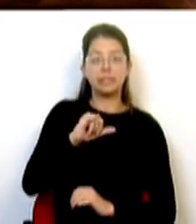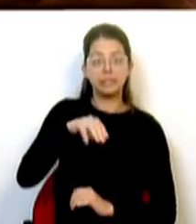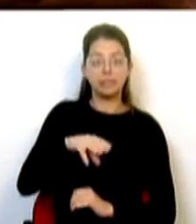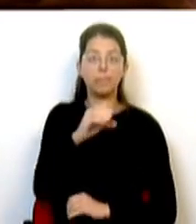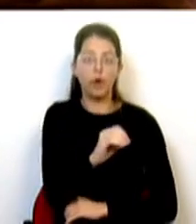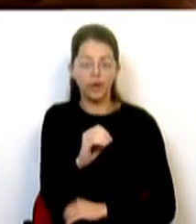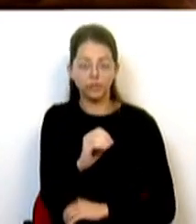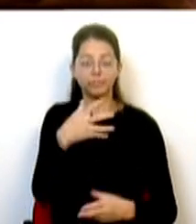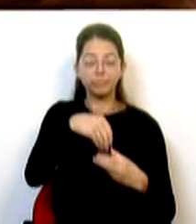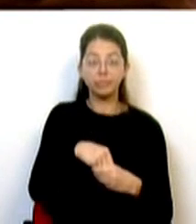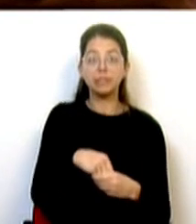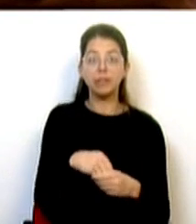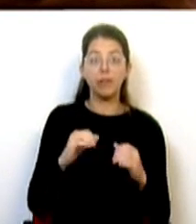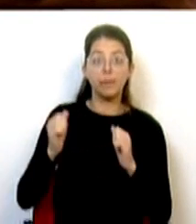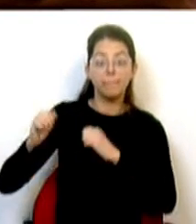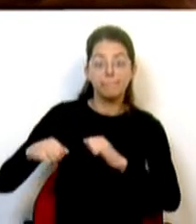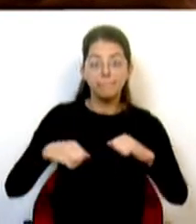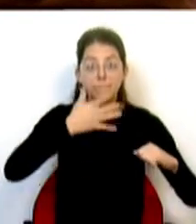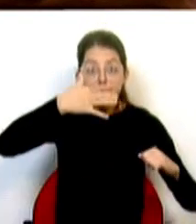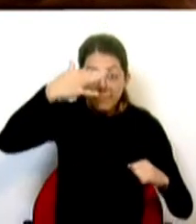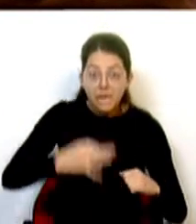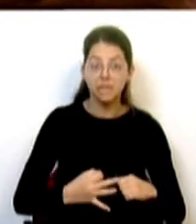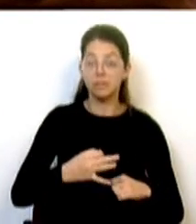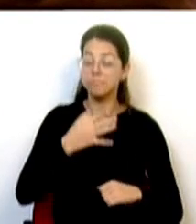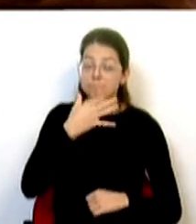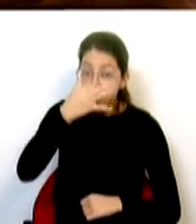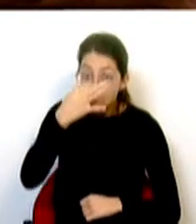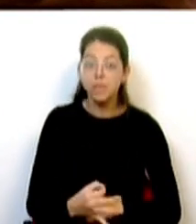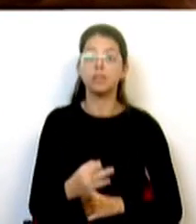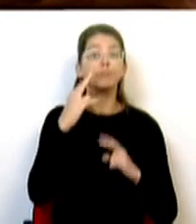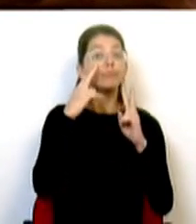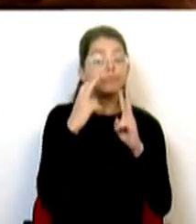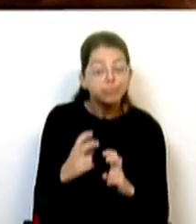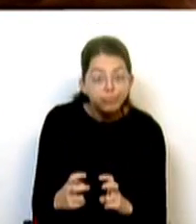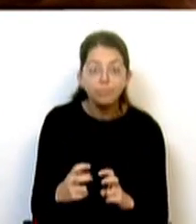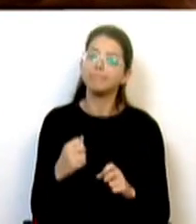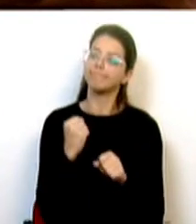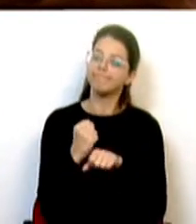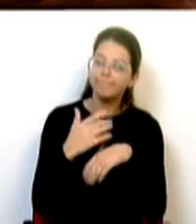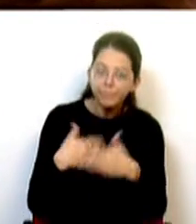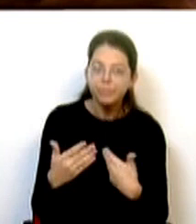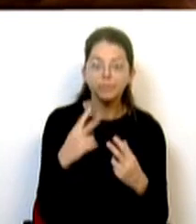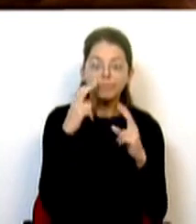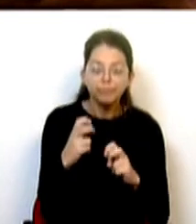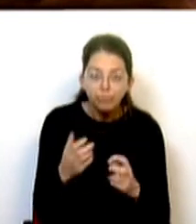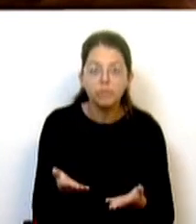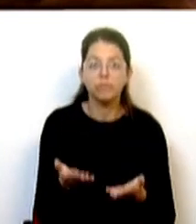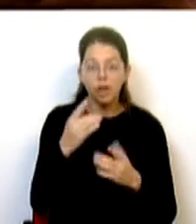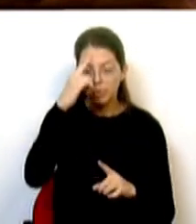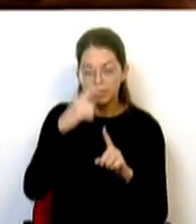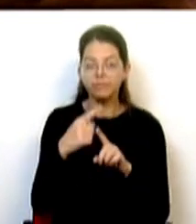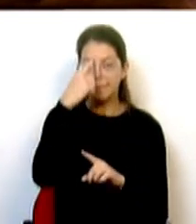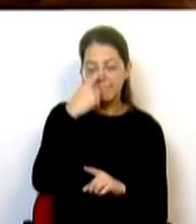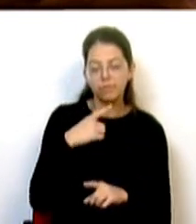unanimidade, repito, unanimidade, que se procedesse à elaboração de um estudo para definir o perfil, dimensionamento e